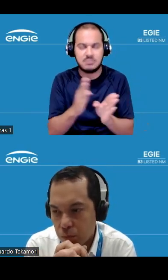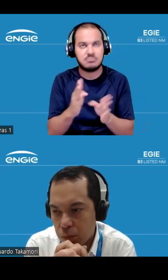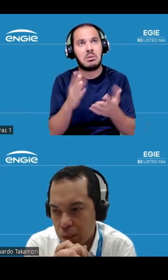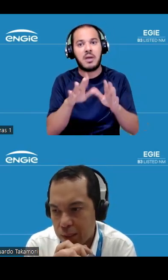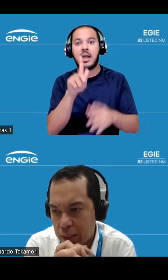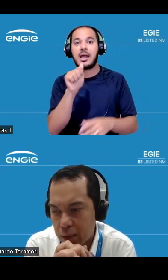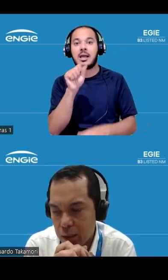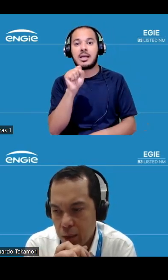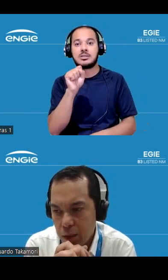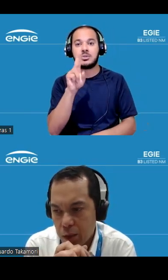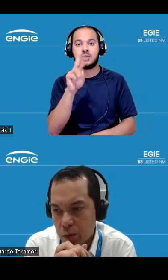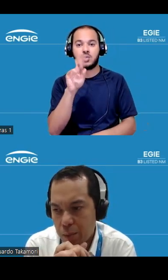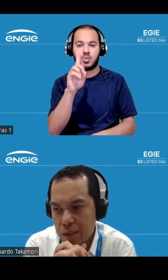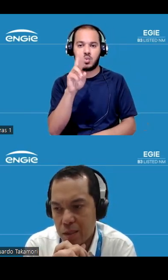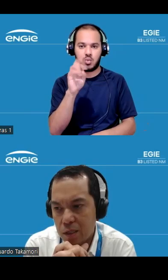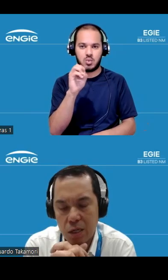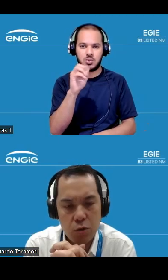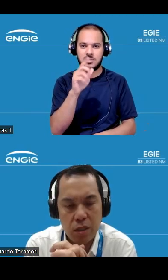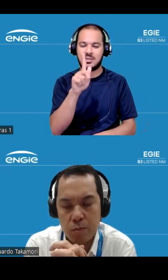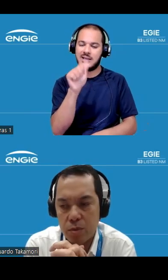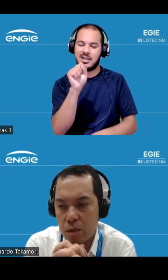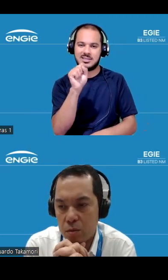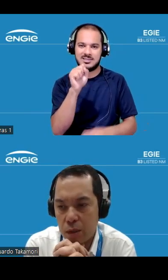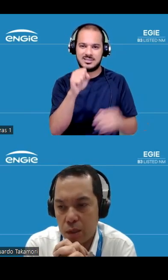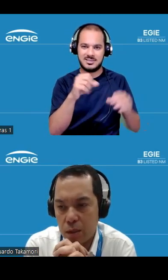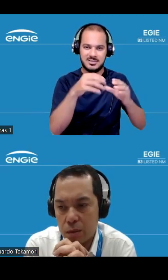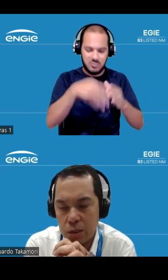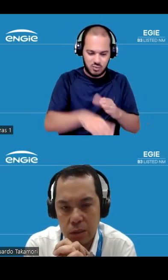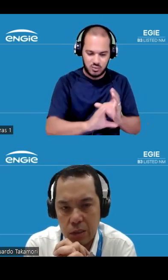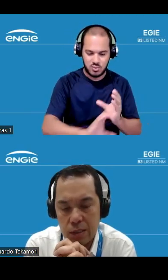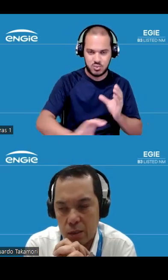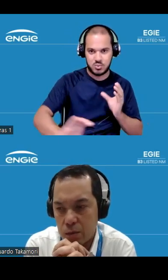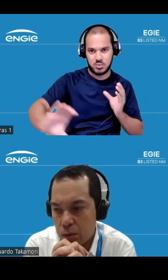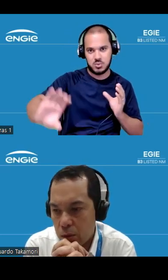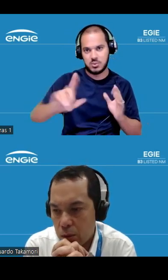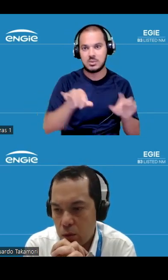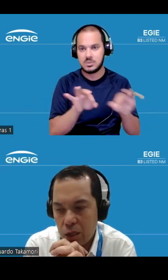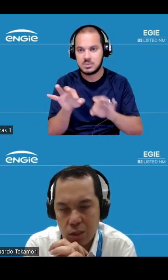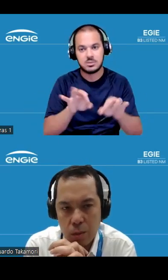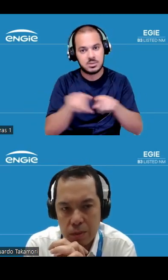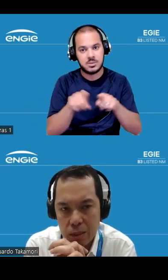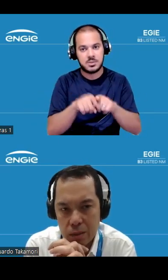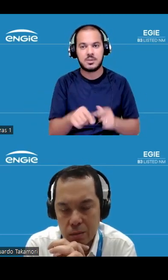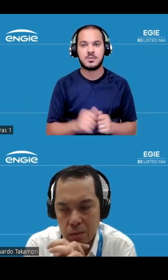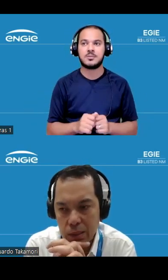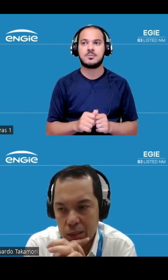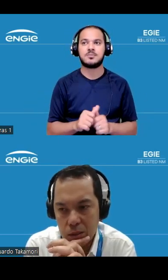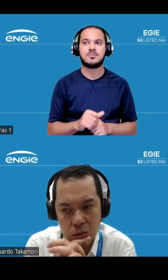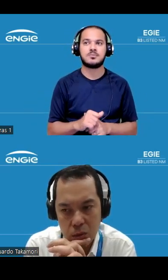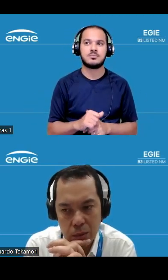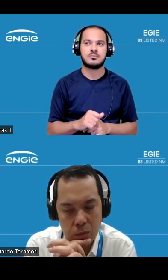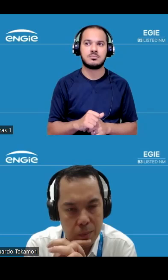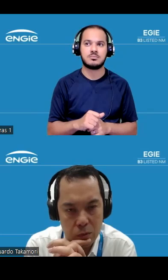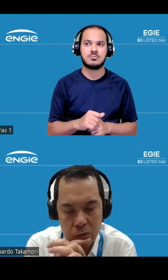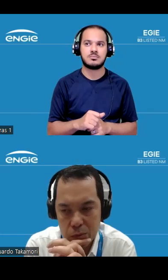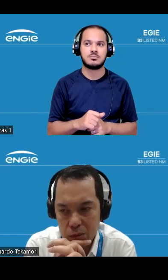a TAG e o remanescente cerca de 80% em geração trading é uma parcela líquida